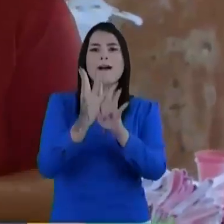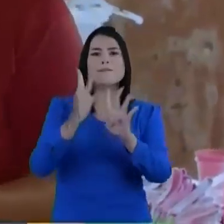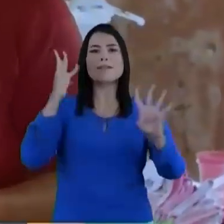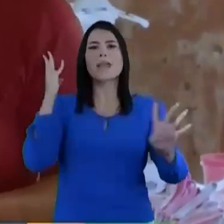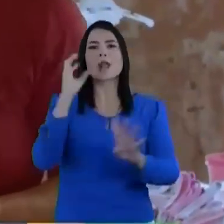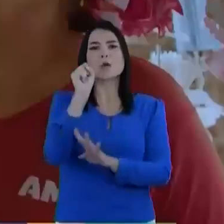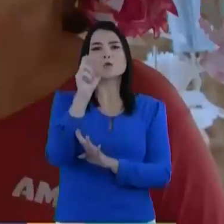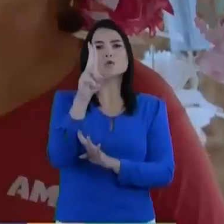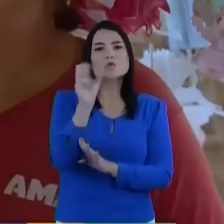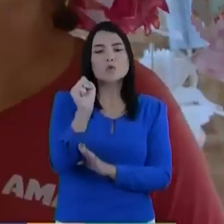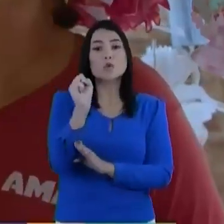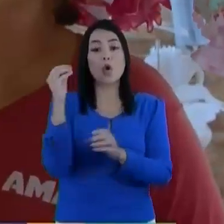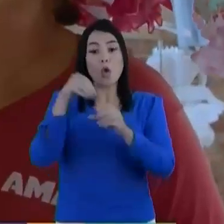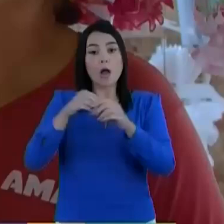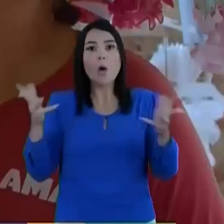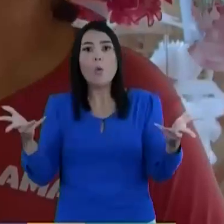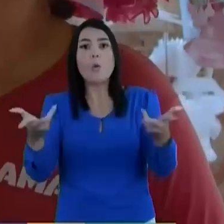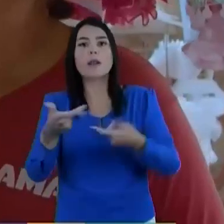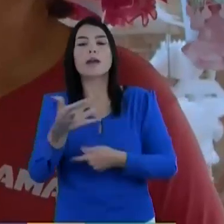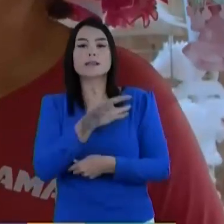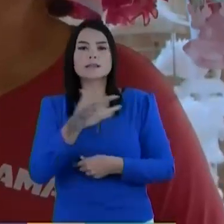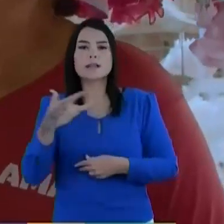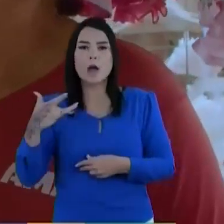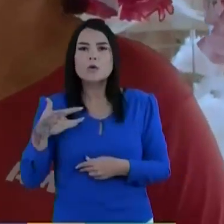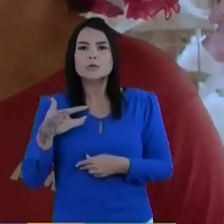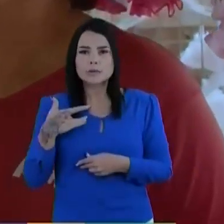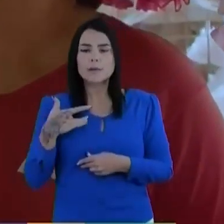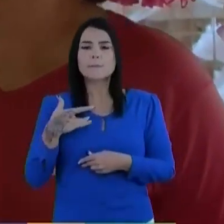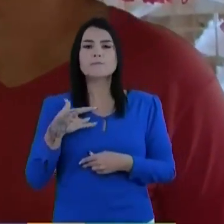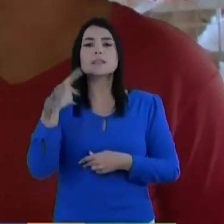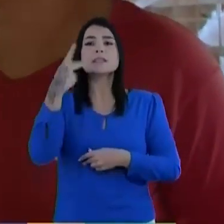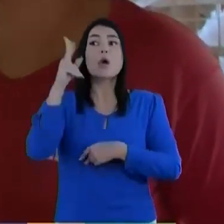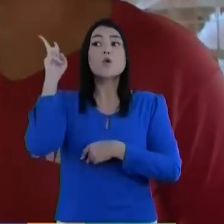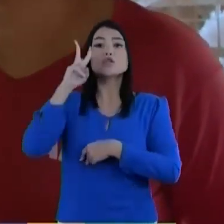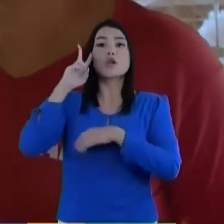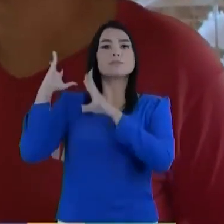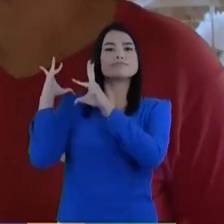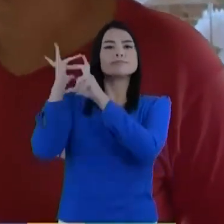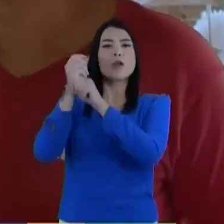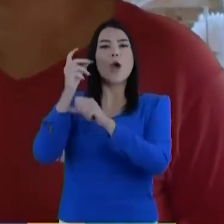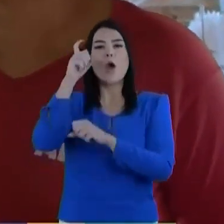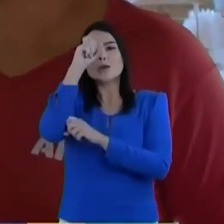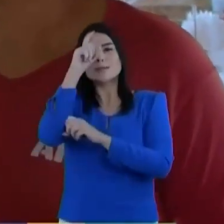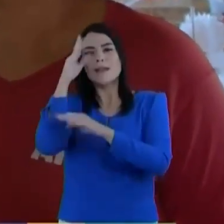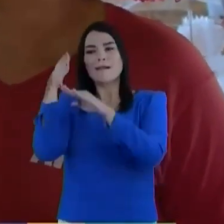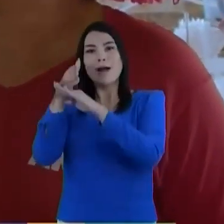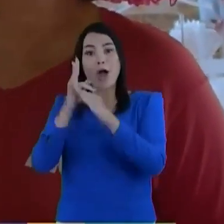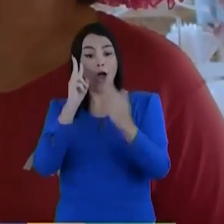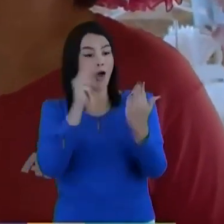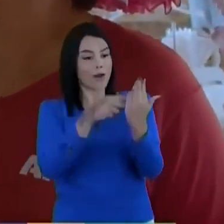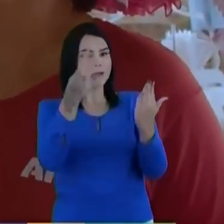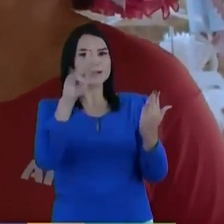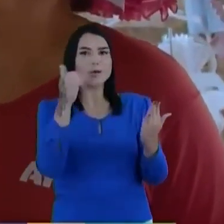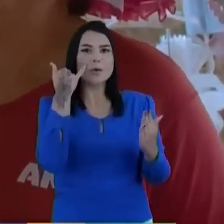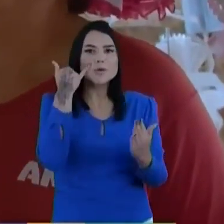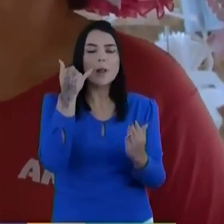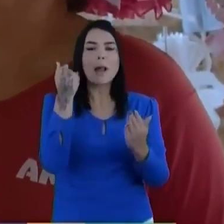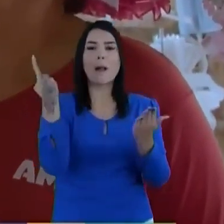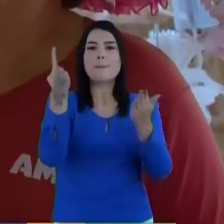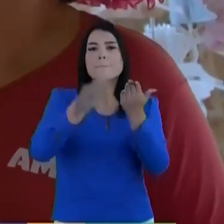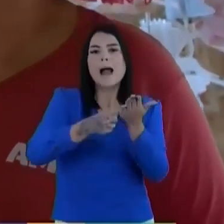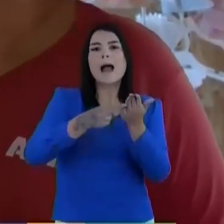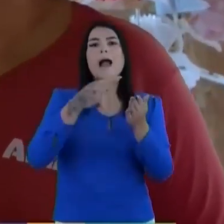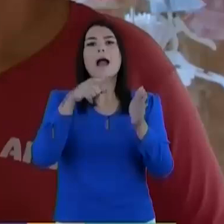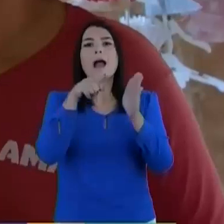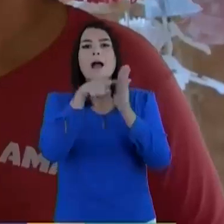colocando para a unidade de saúde prontuário eletrônico. Para você, a qualquer momento, você acessar no seu WhatsApp. Marcar consulta via WhatsApp.